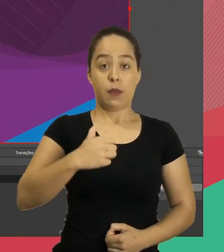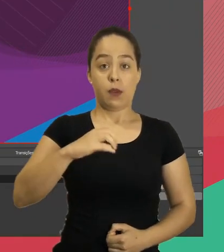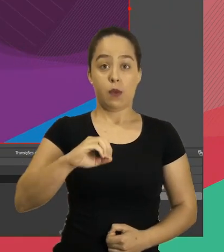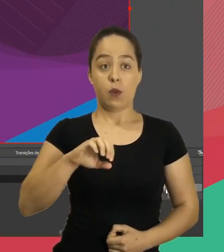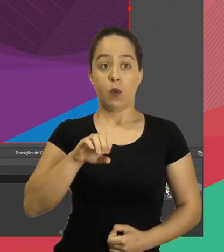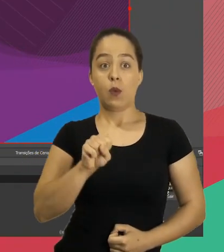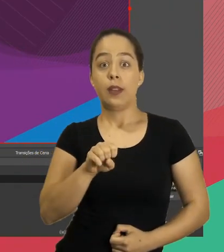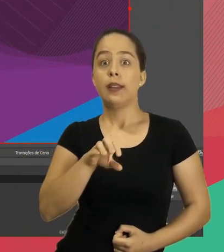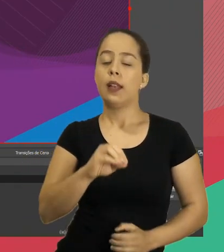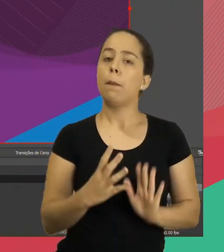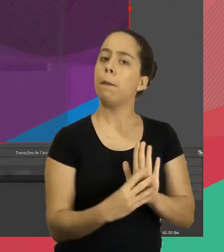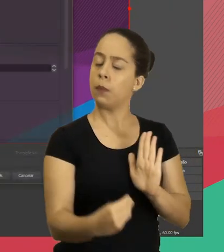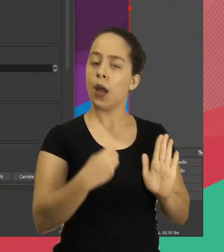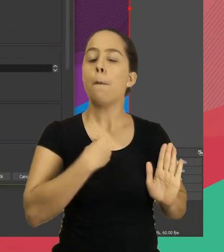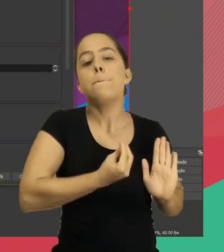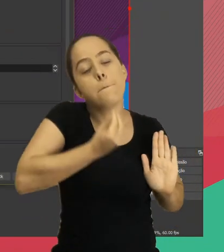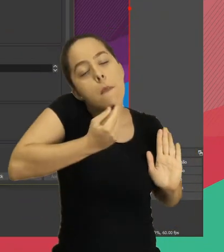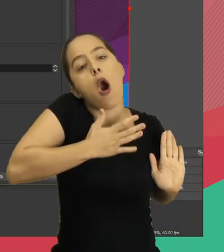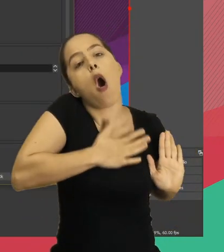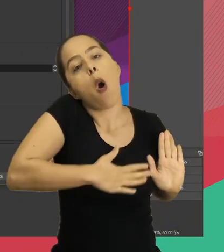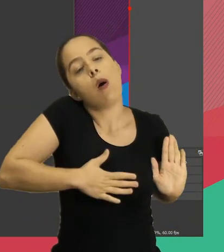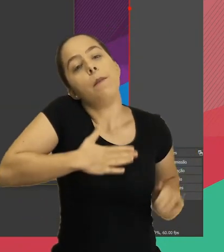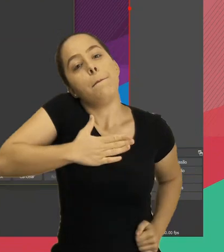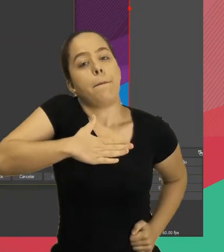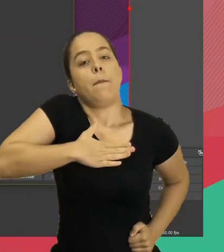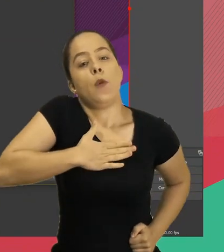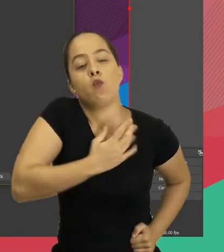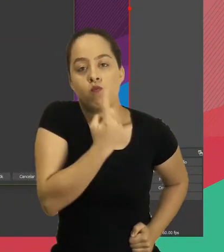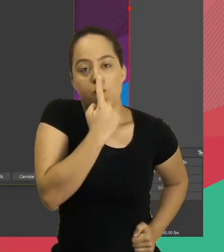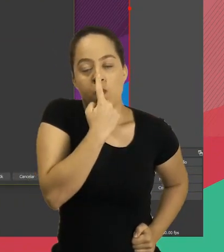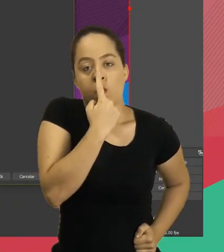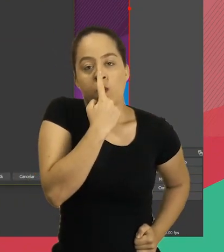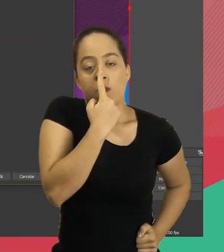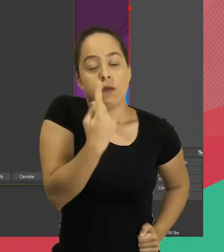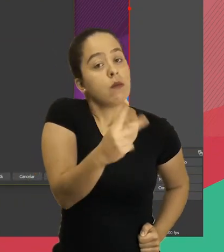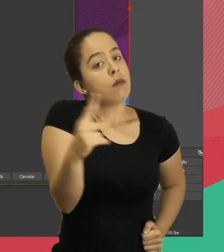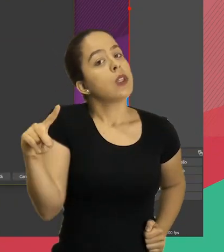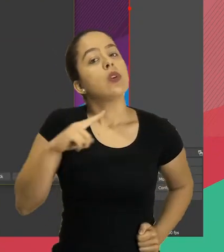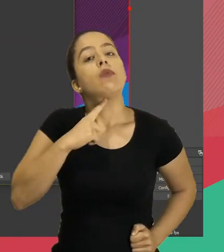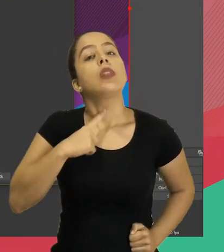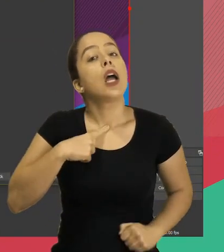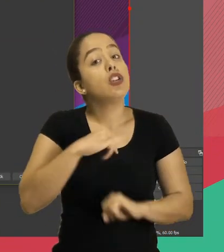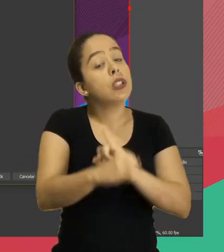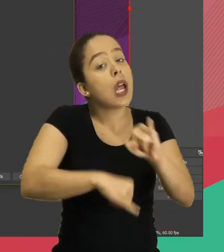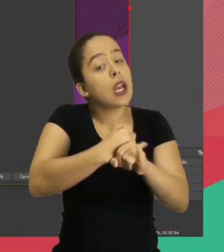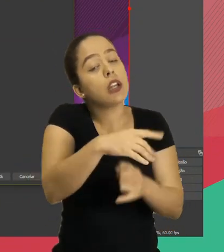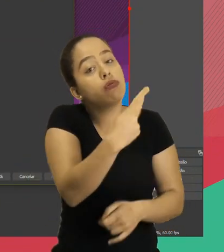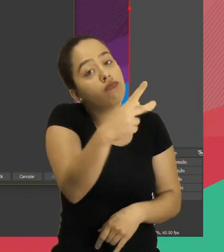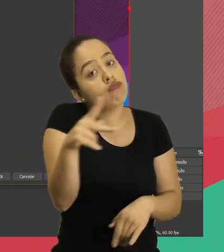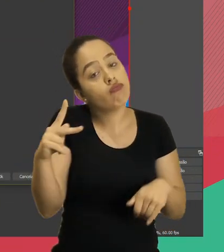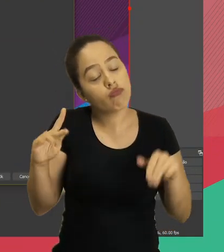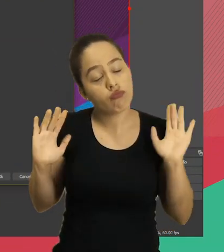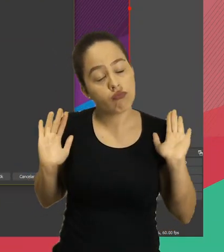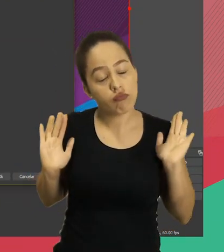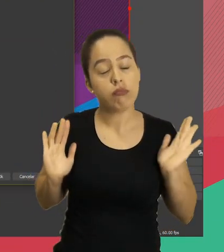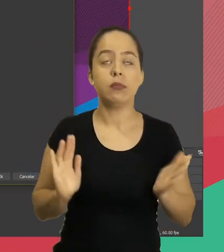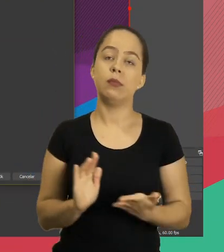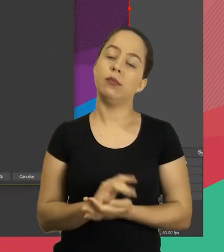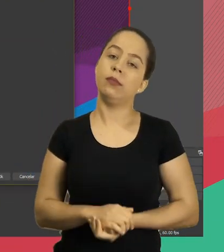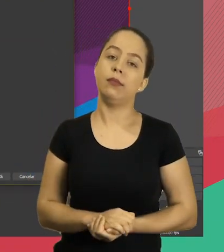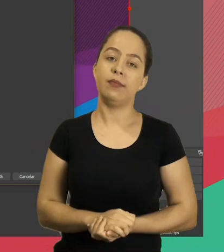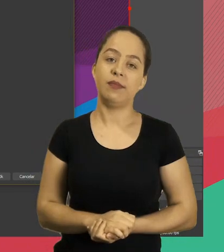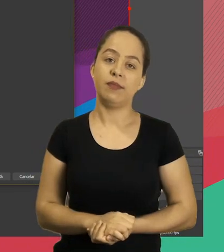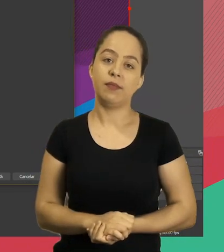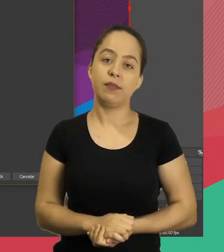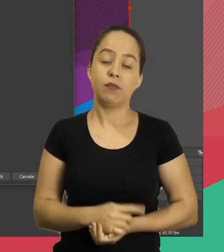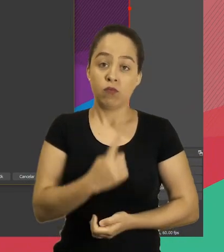Eu vou voltar para 1080, porque é o padrão aqui que eu gosto de usar, mas aí vai de cada um de vocês, a internet de cada